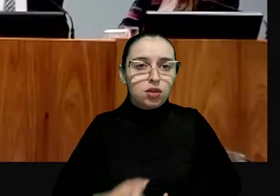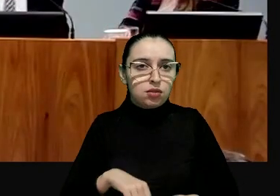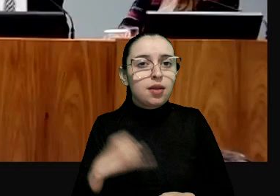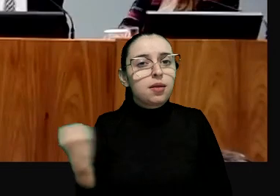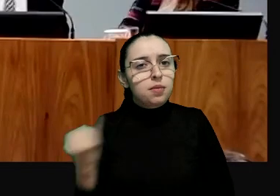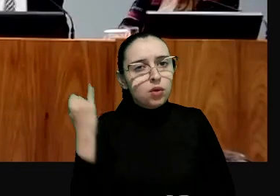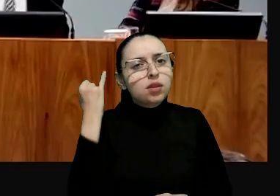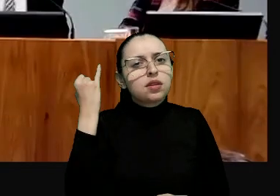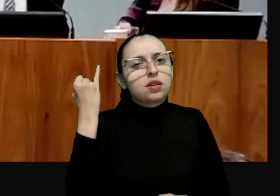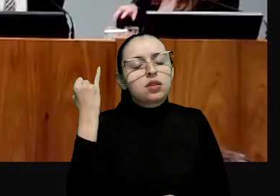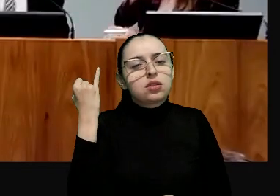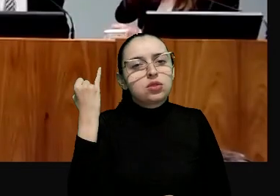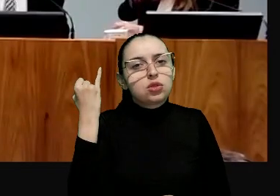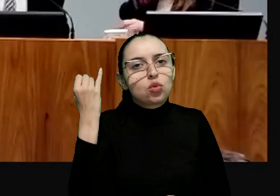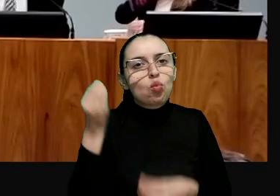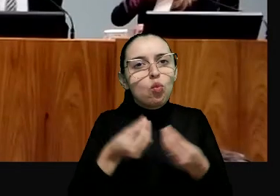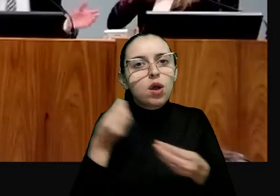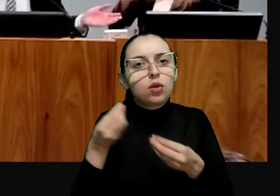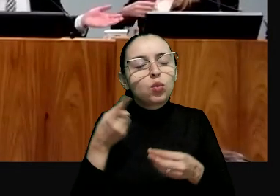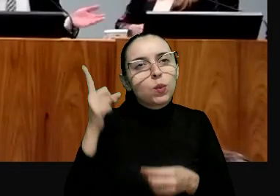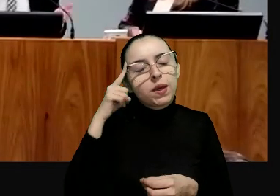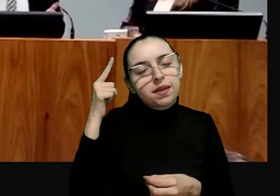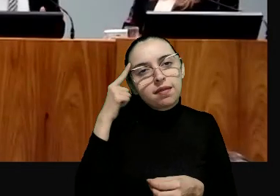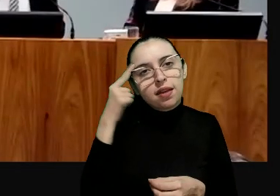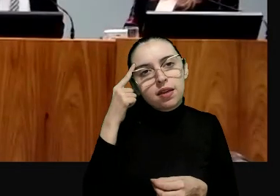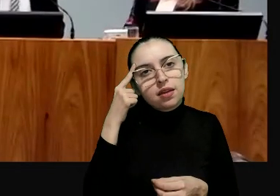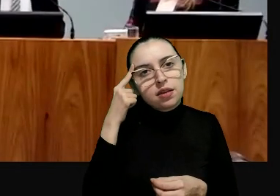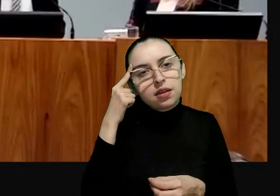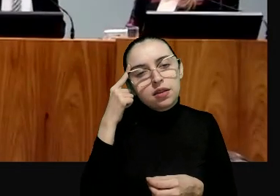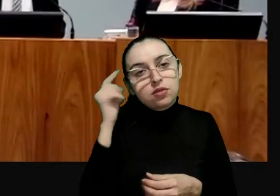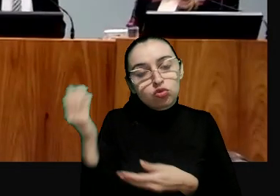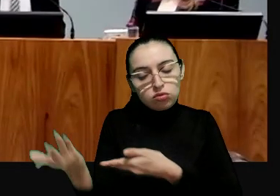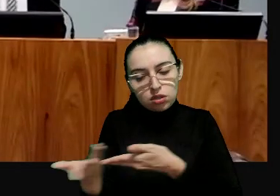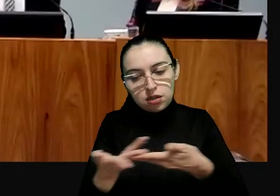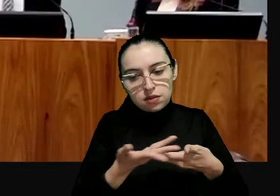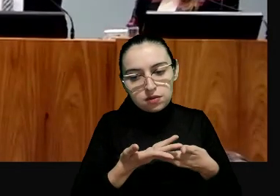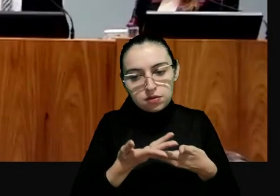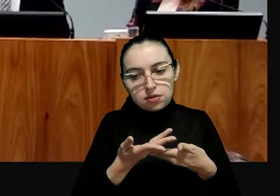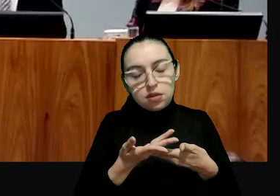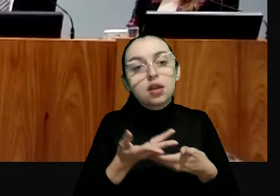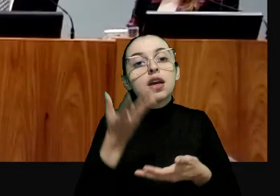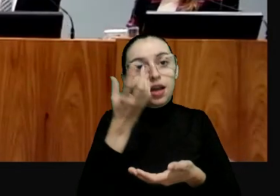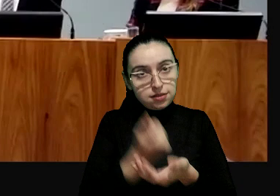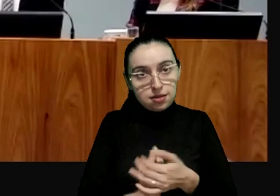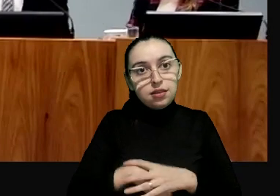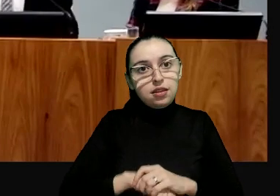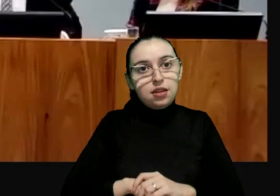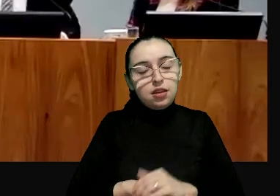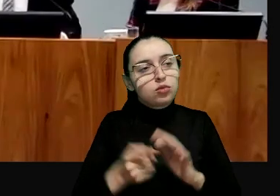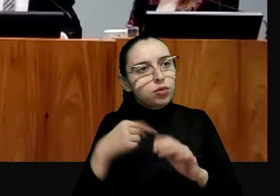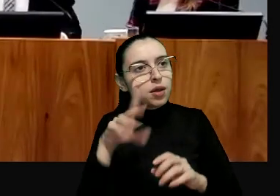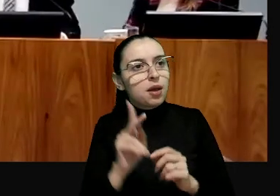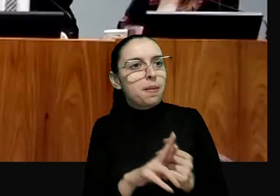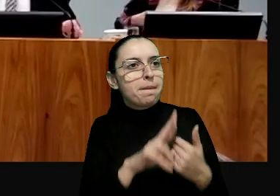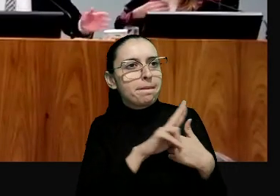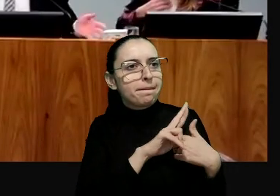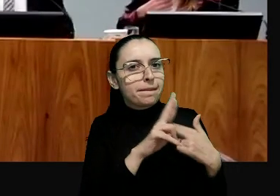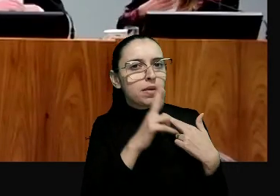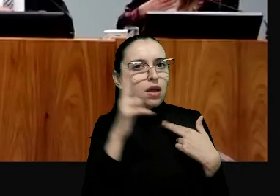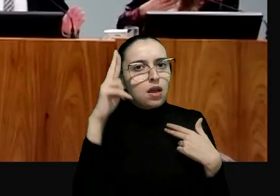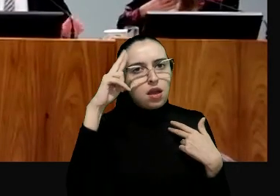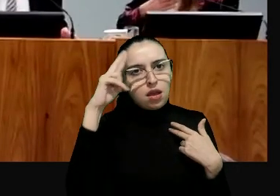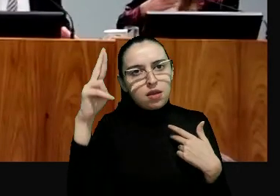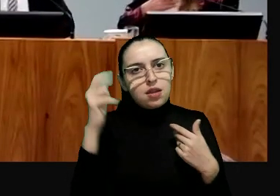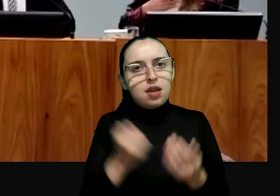extremamente importante. Isso, quando a ideia foi trazida, nós prontamente já levamos a questão ao presidente, que